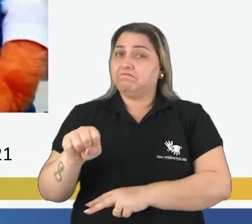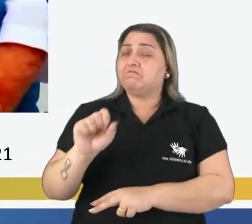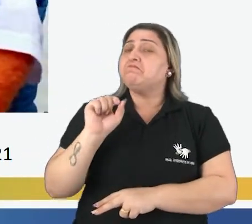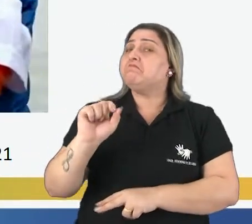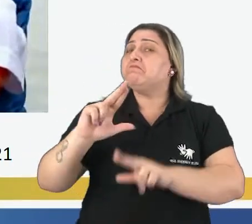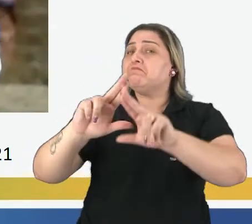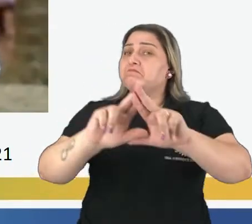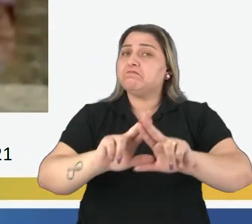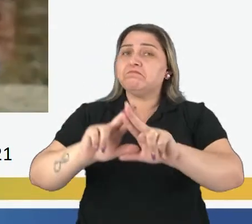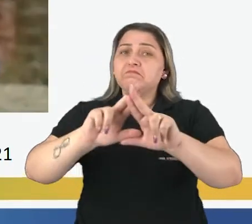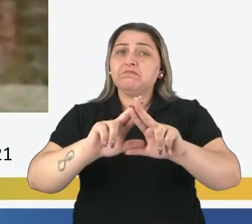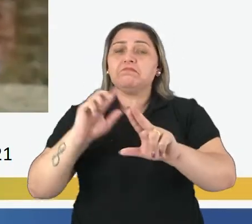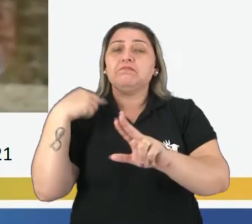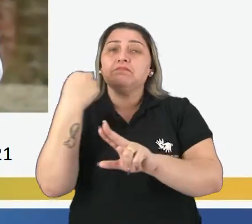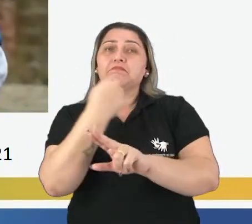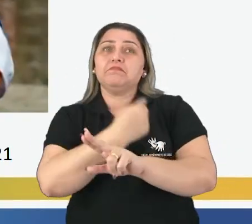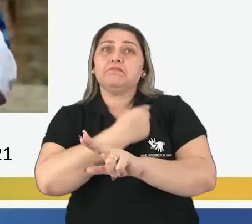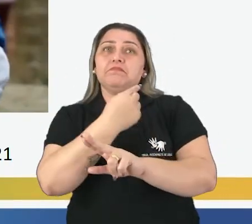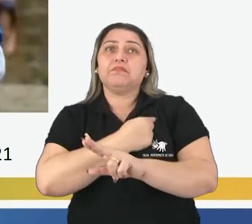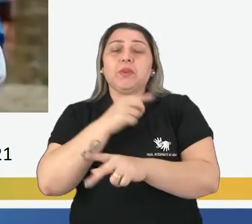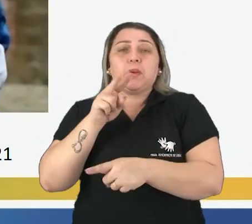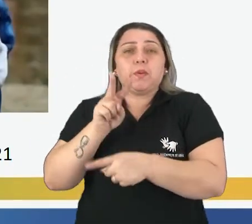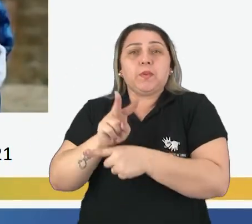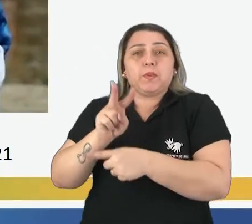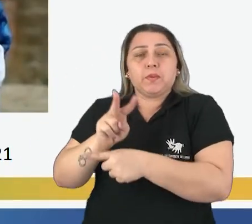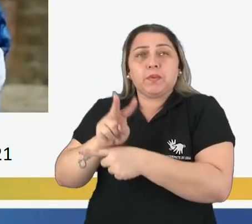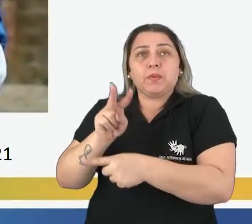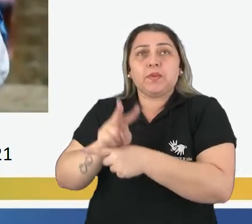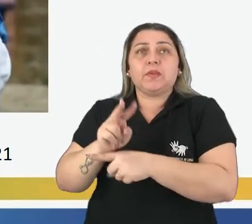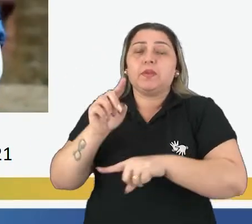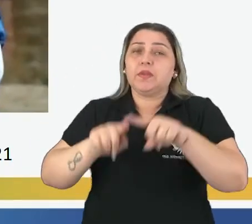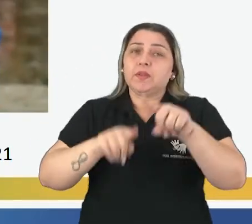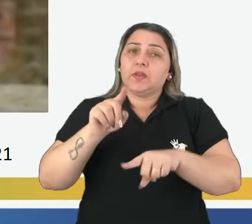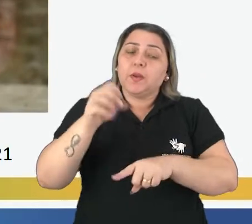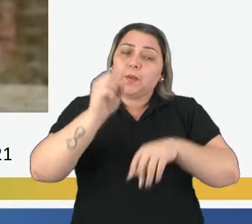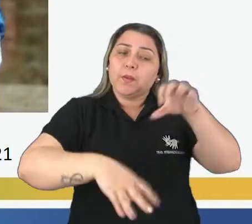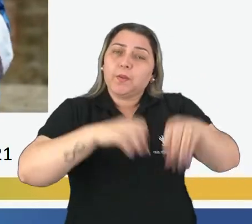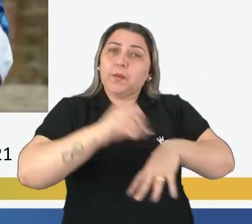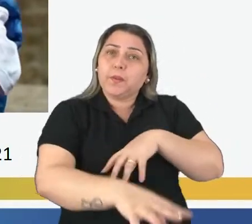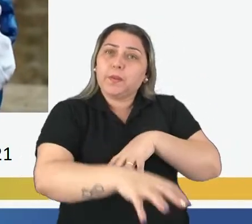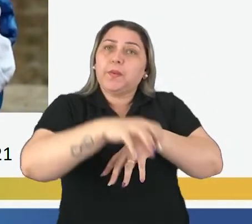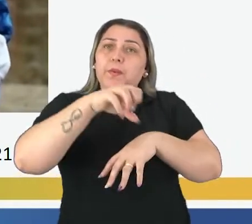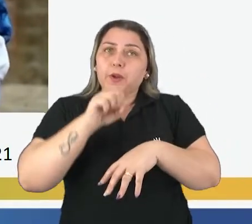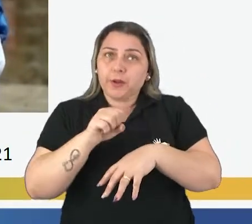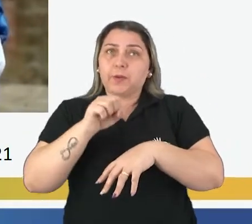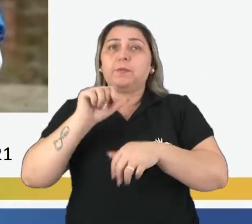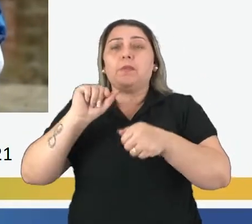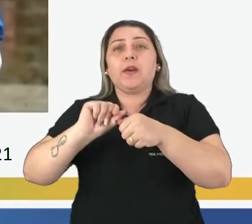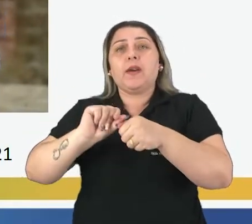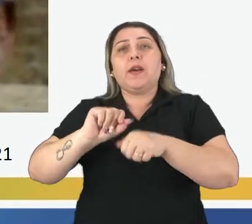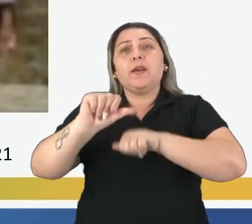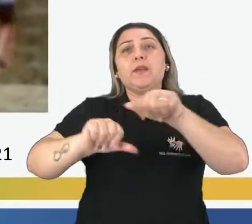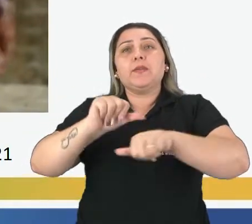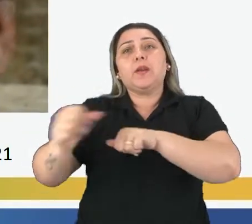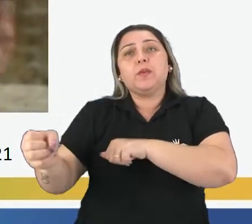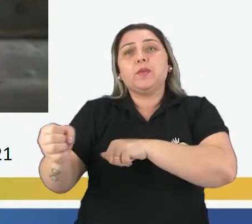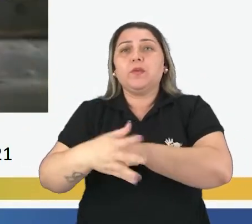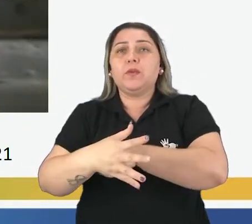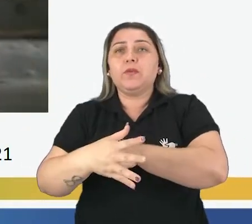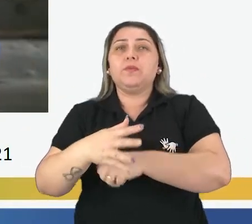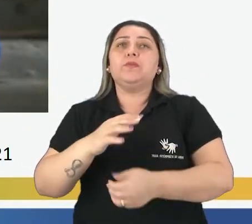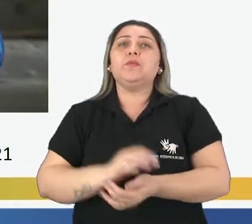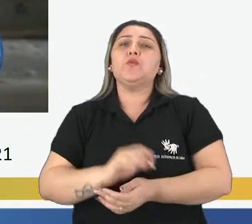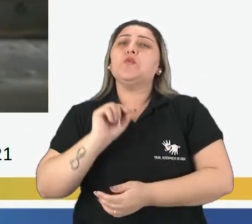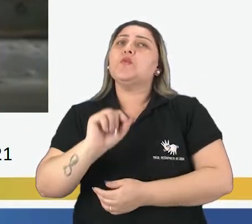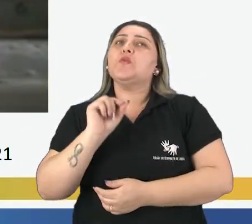O que é reciclagem? A gente pegar as coisas que jogam fora para fazer uma coisa nova. Nossa!